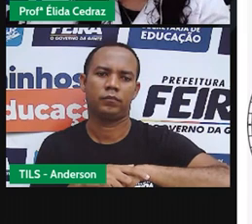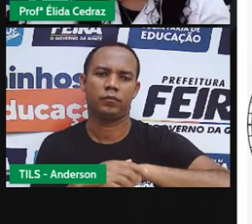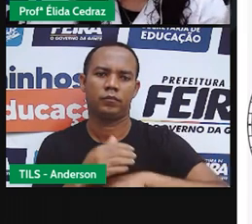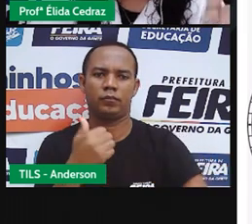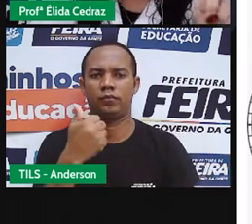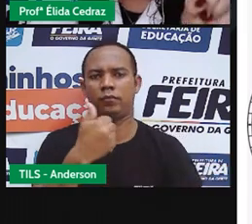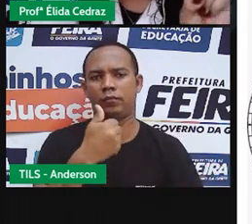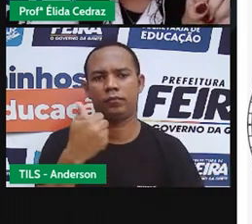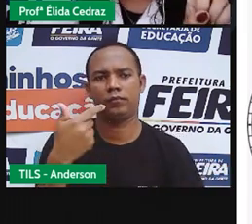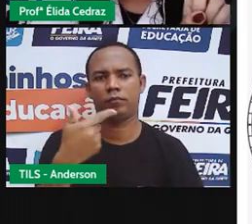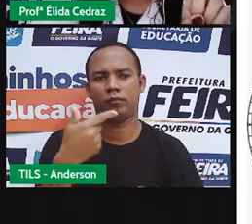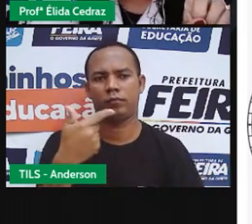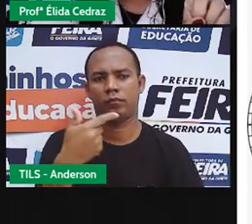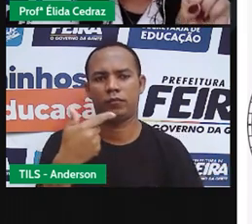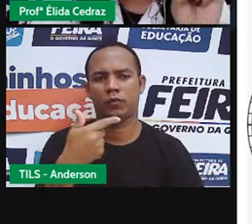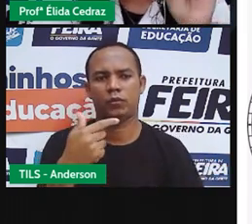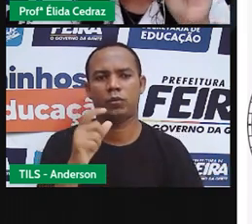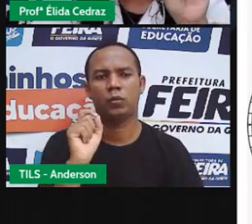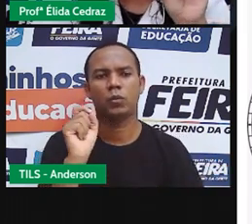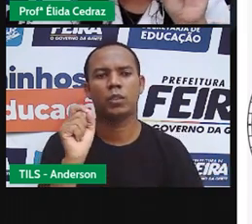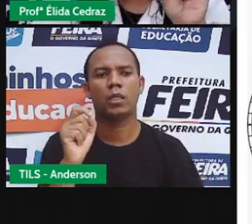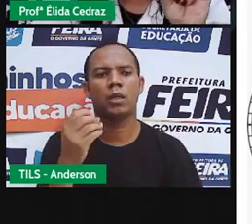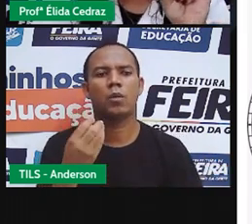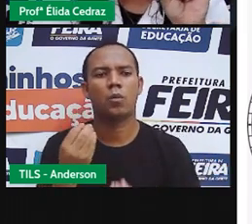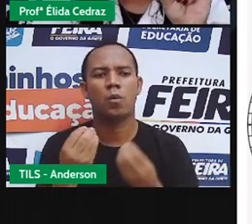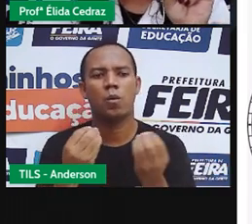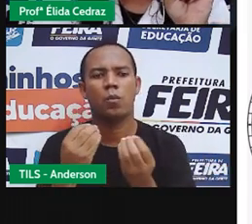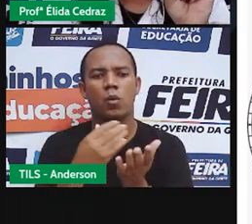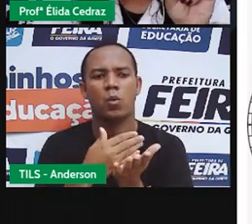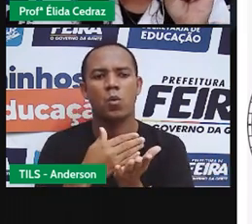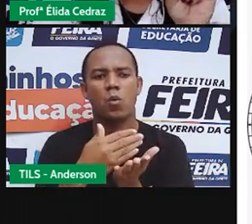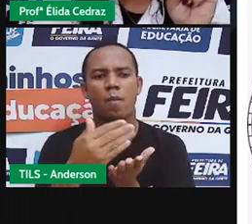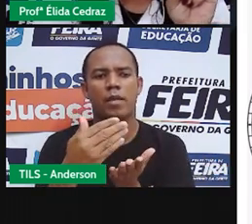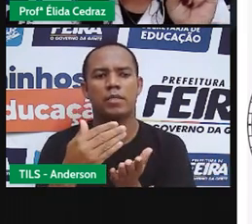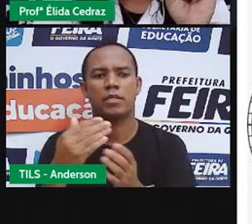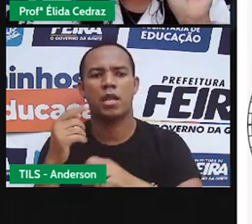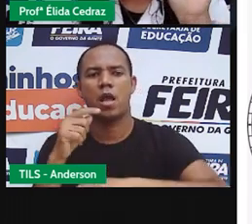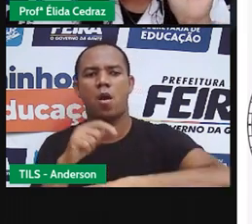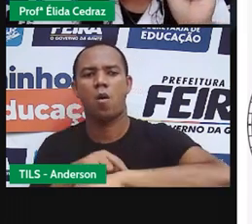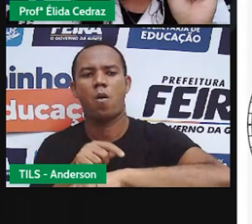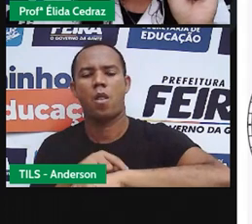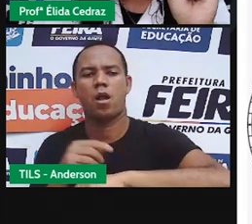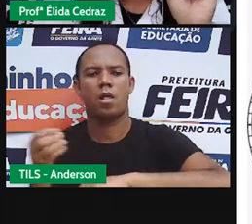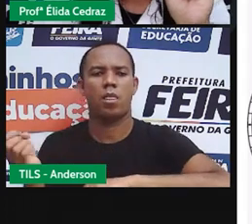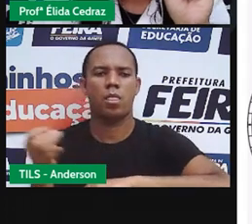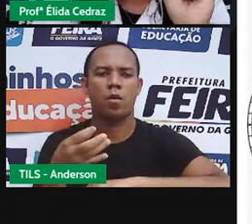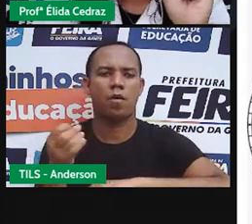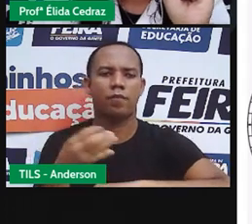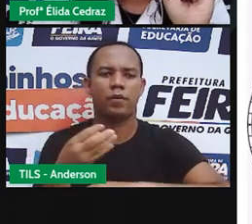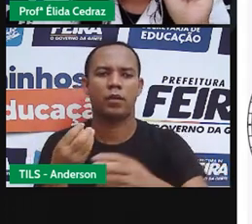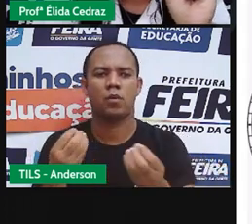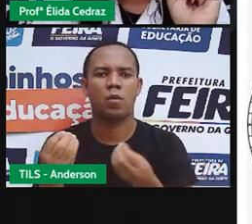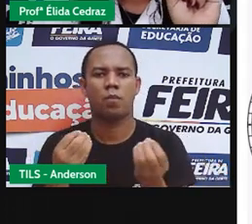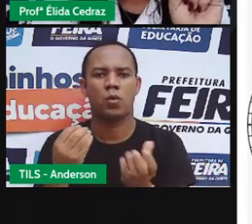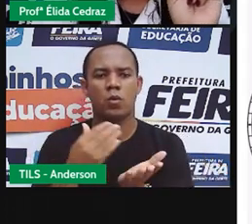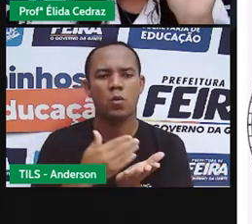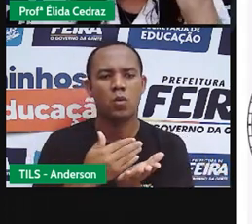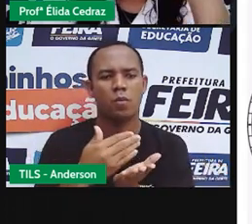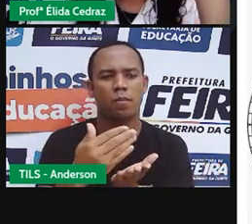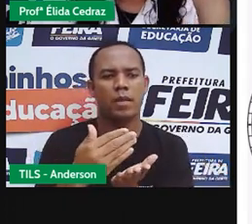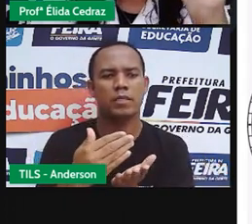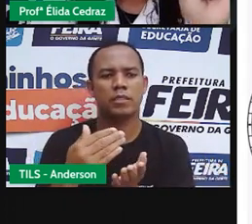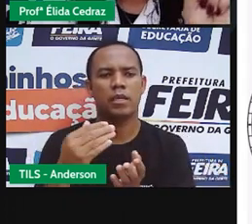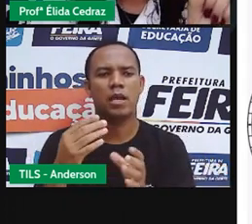estar no doze. Só que ali, ó, é onde vai começar uma nova hora. Chegou ali, vai começar a contar do zero.